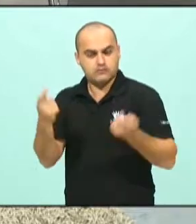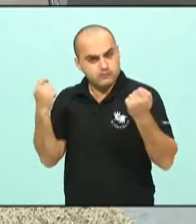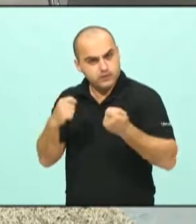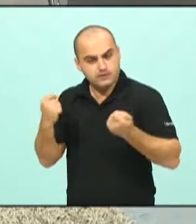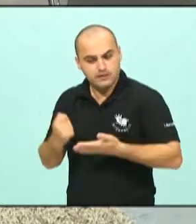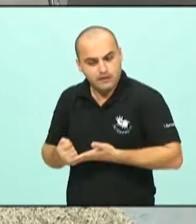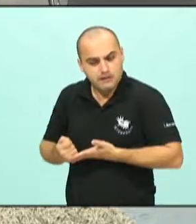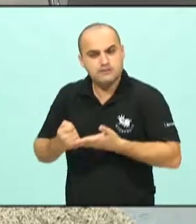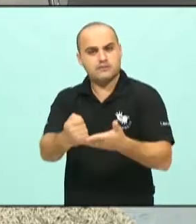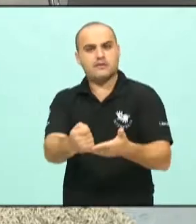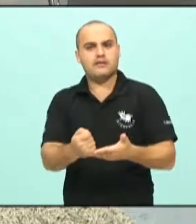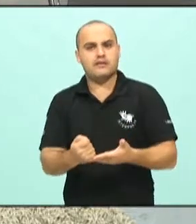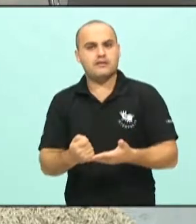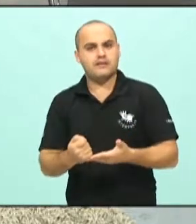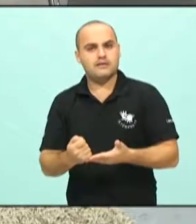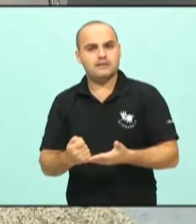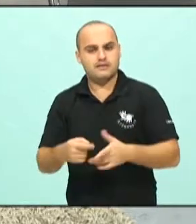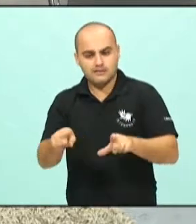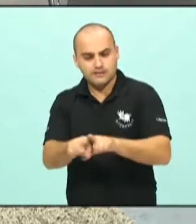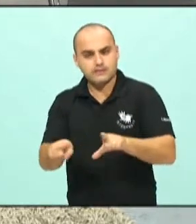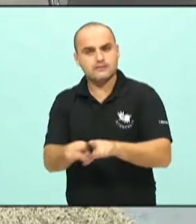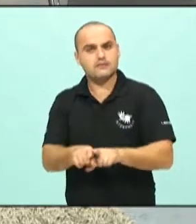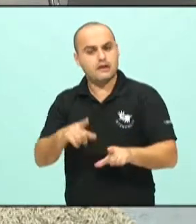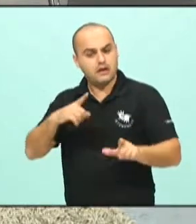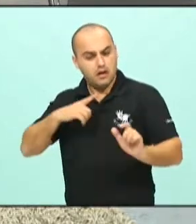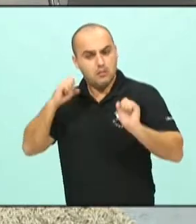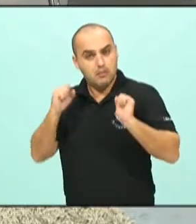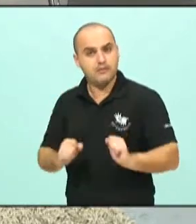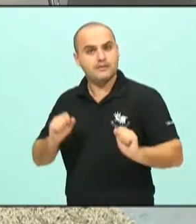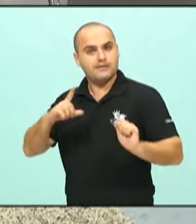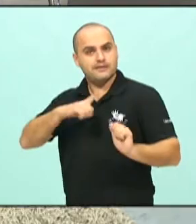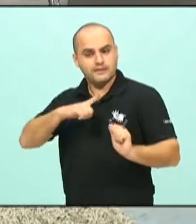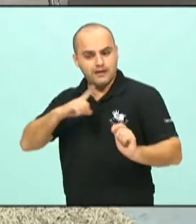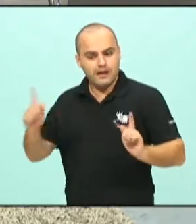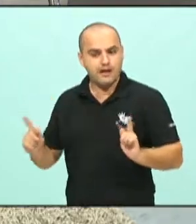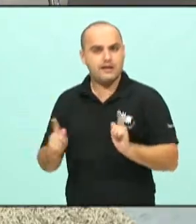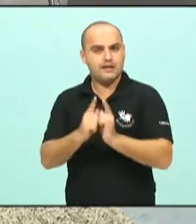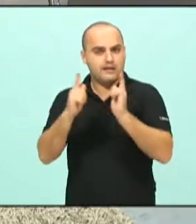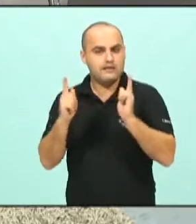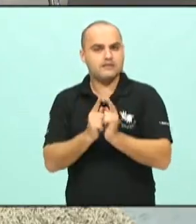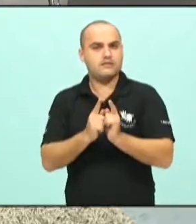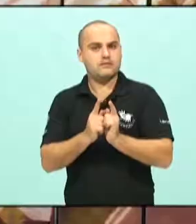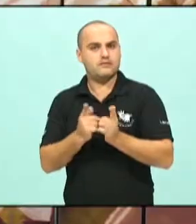cotizarem para que a gente possa ter um atendimento